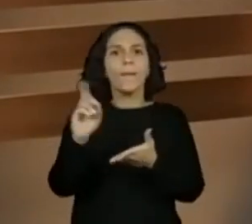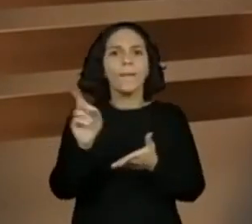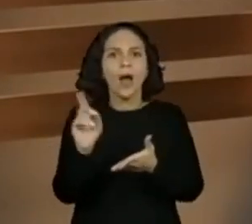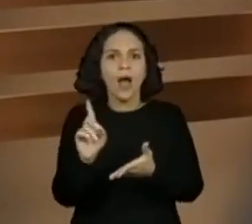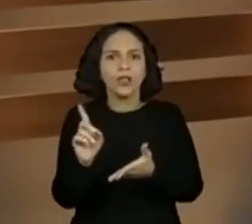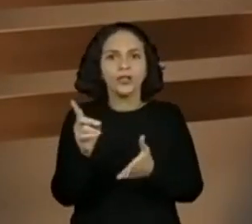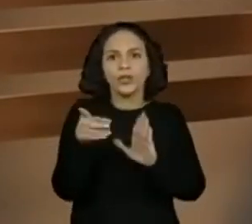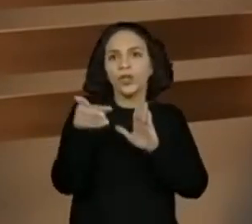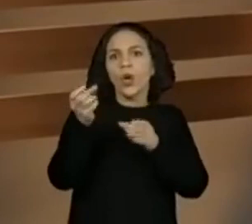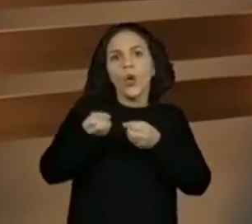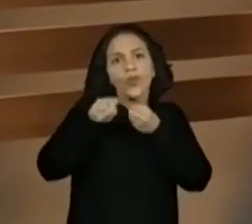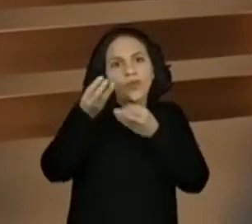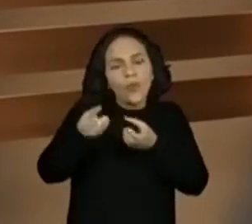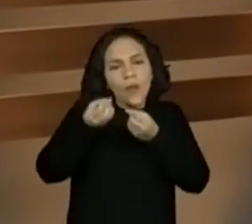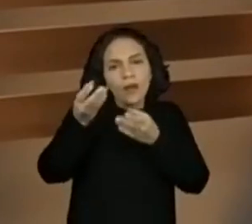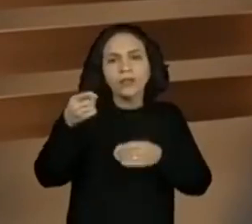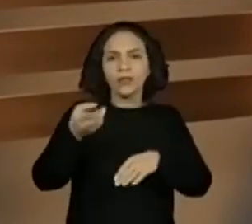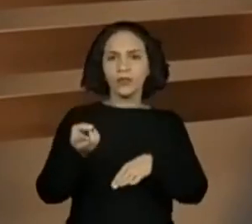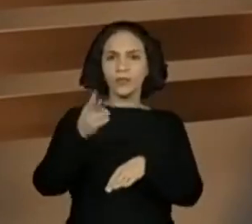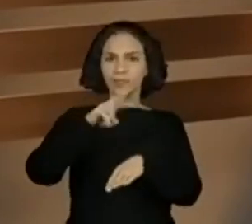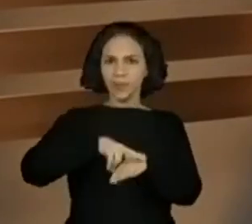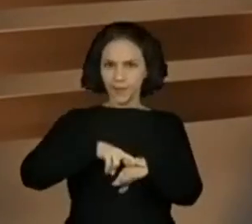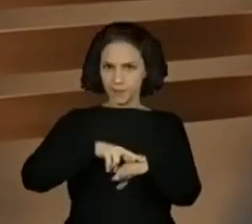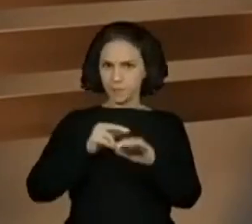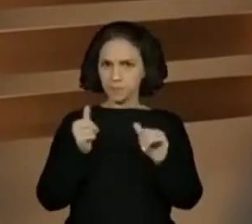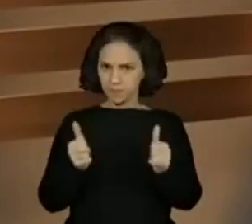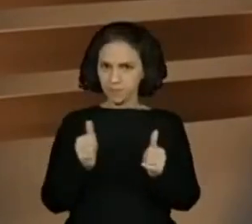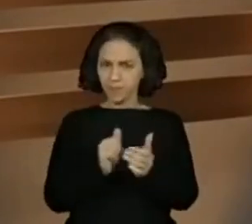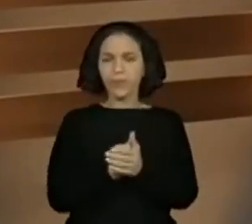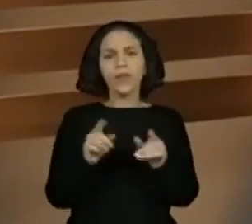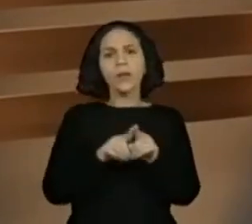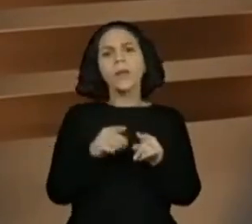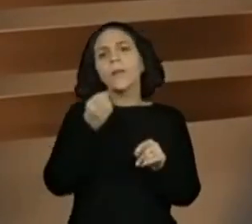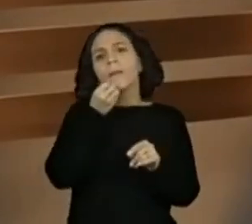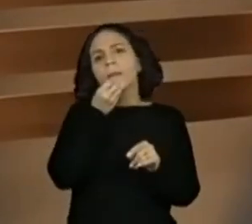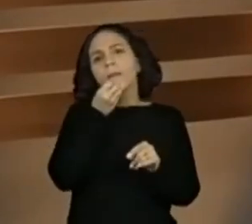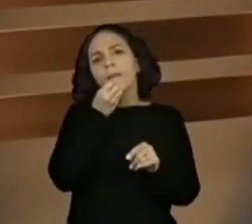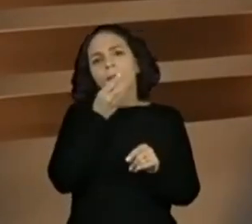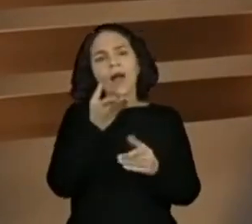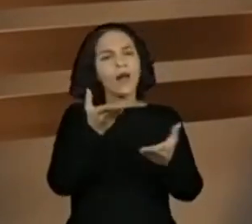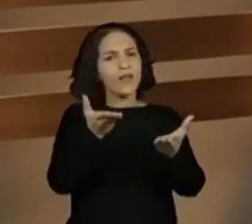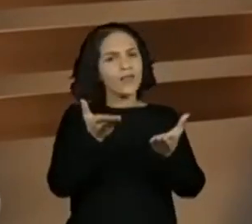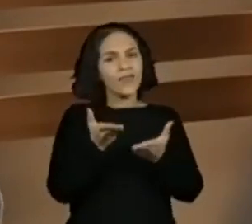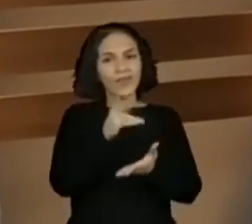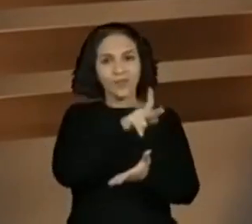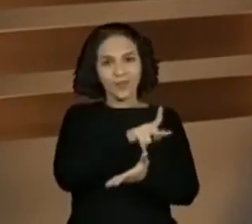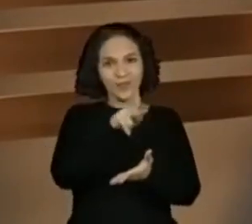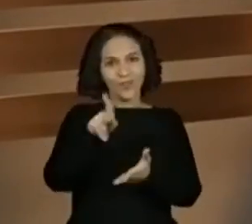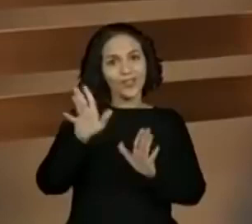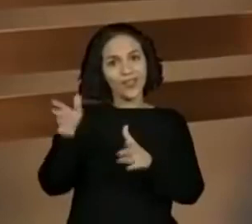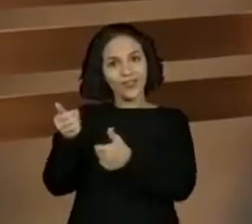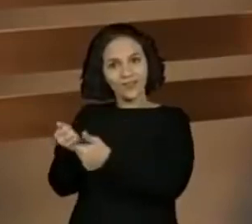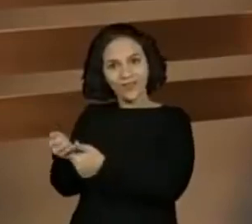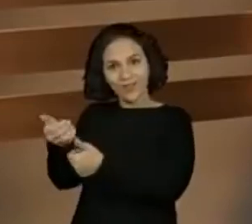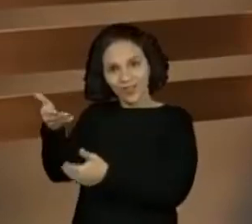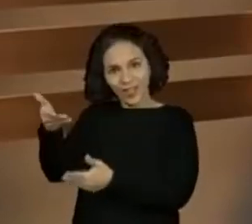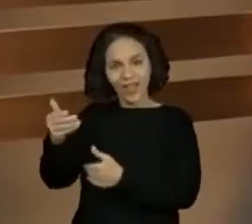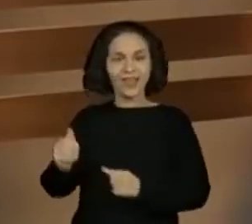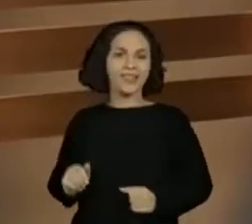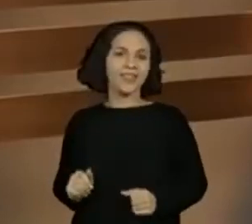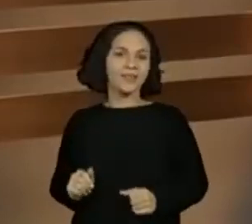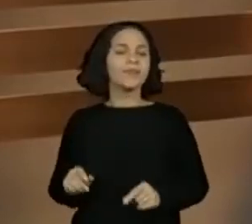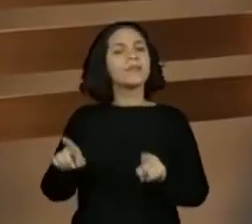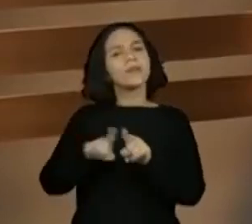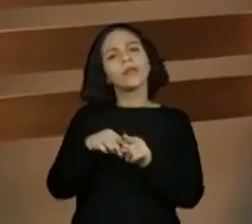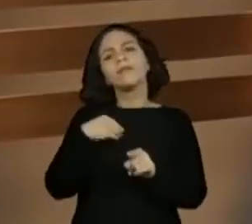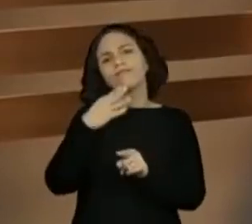semana de recuperação. Certo? Quero dar também as minhas boas-vindas aos professores que já estão aqui no chat. Peço